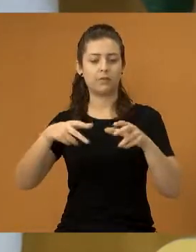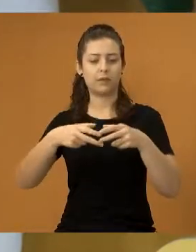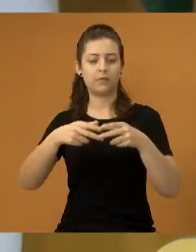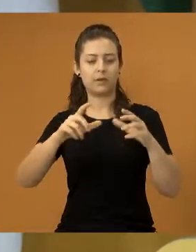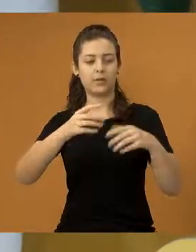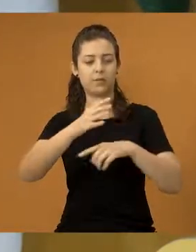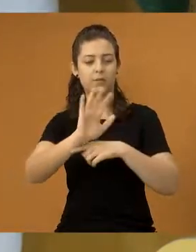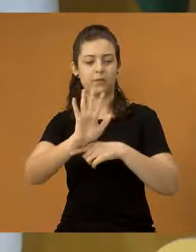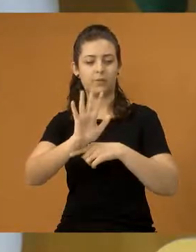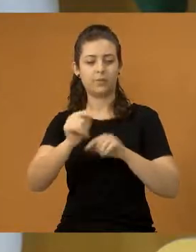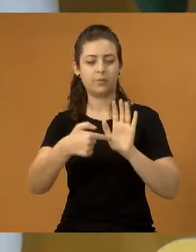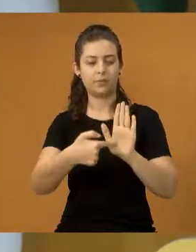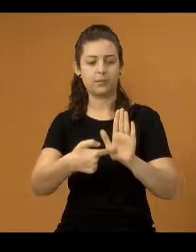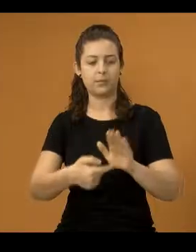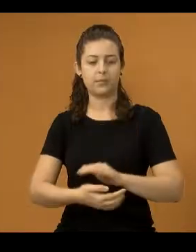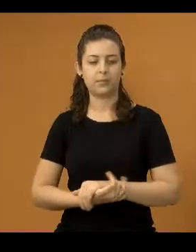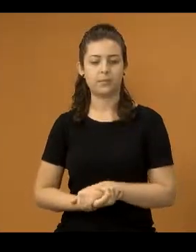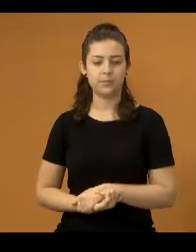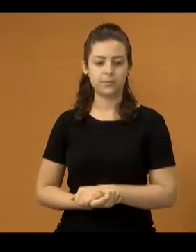rodasse um vídeo aí para a gente.